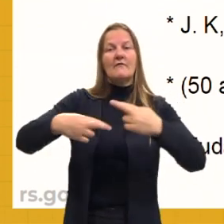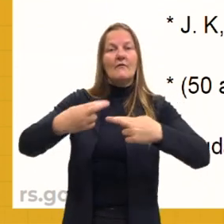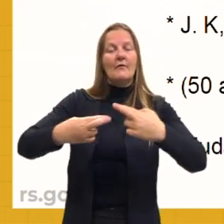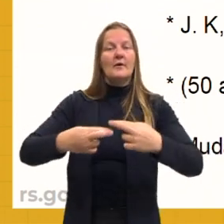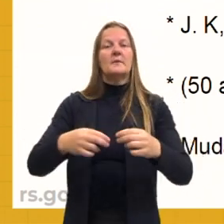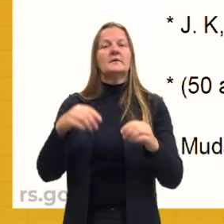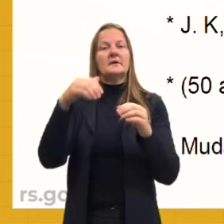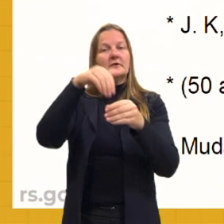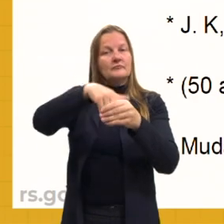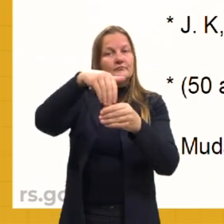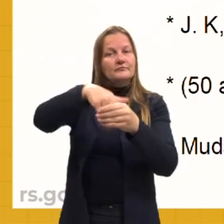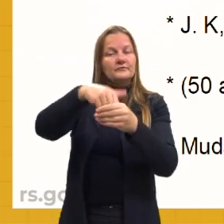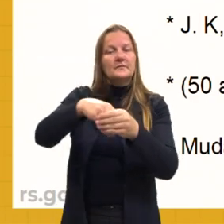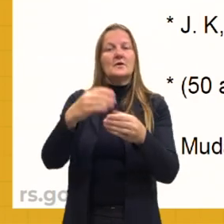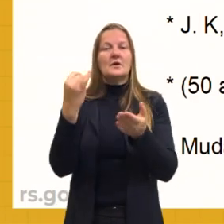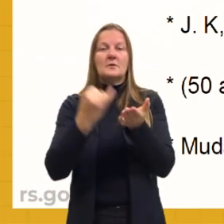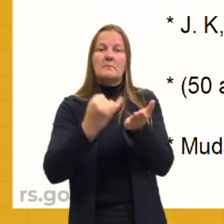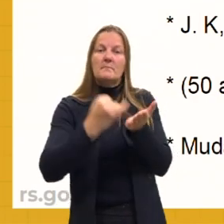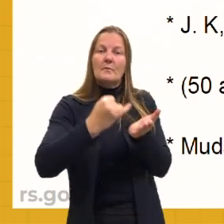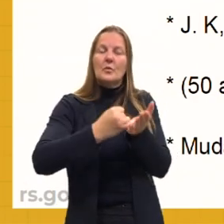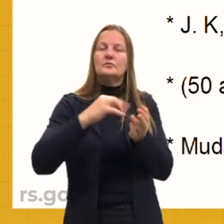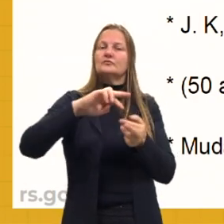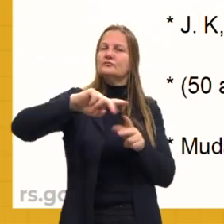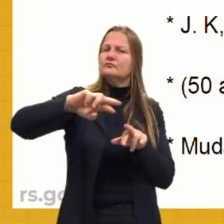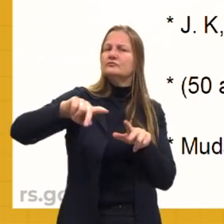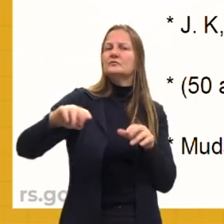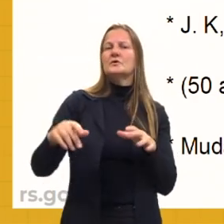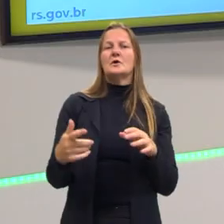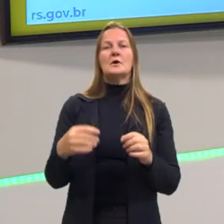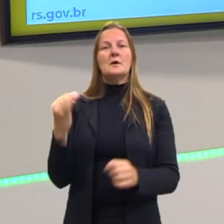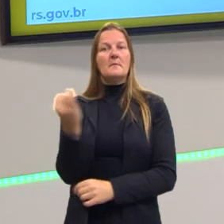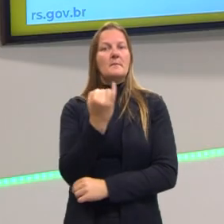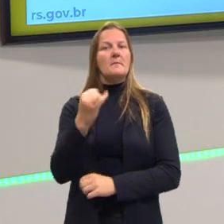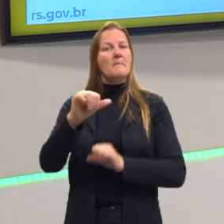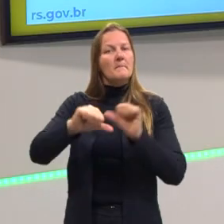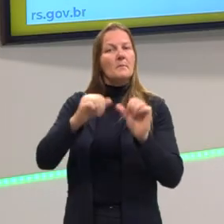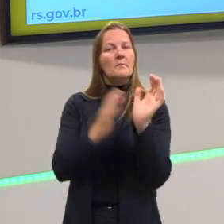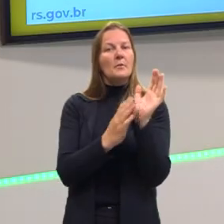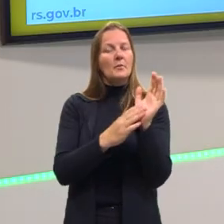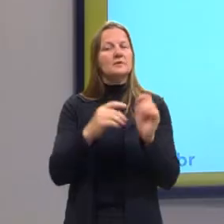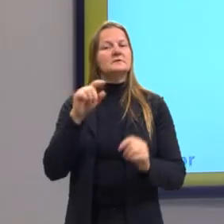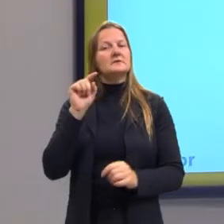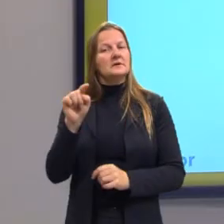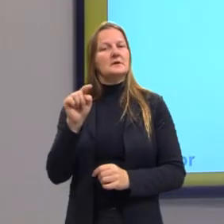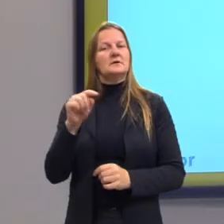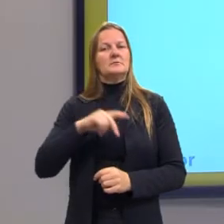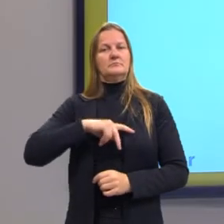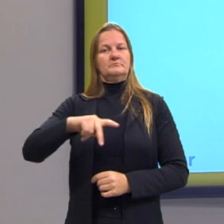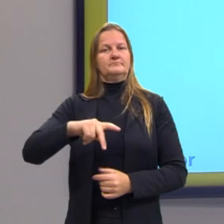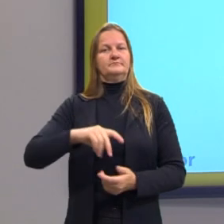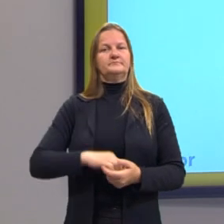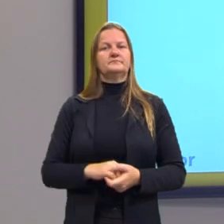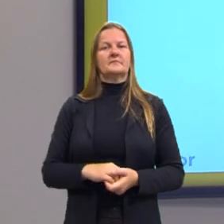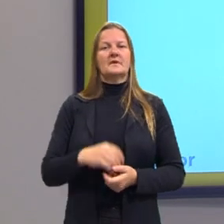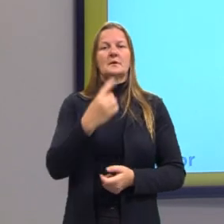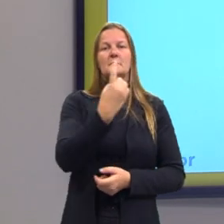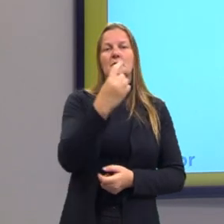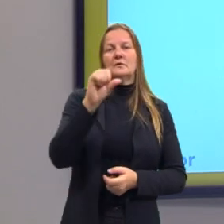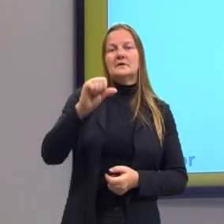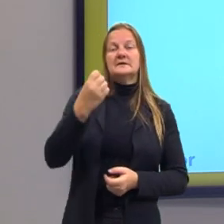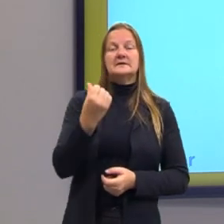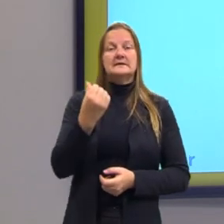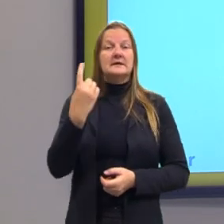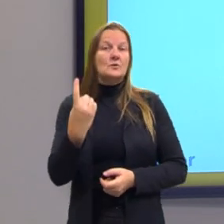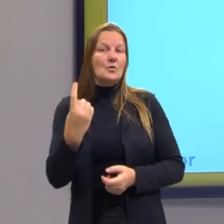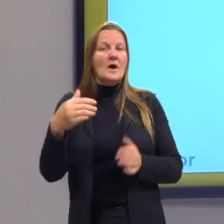reforma tributária. São as principais mudanças de base proposta por João Goulart, de 61 a 64,